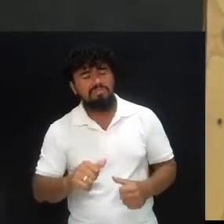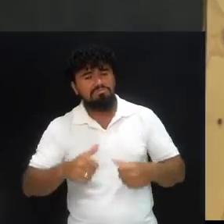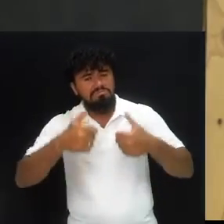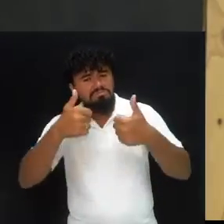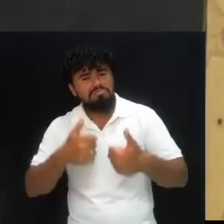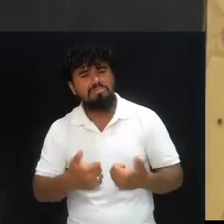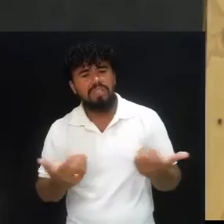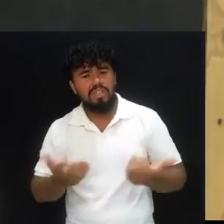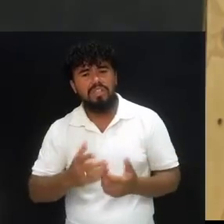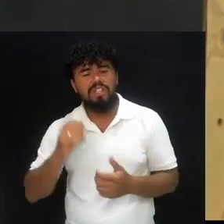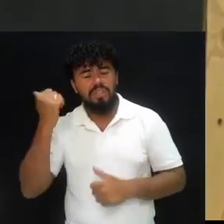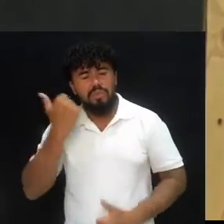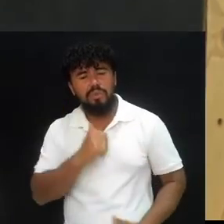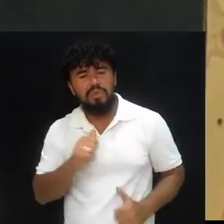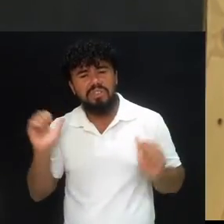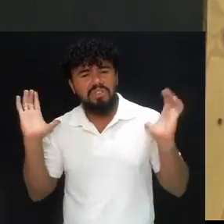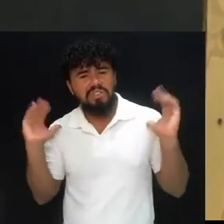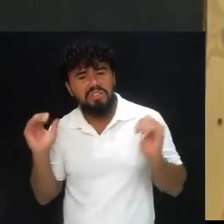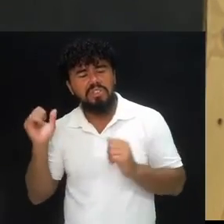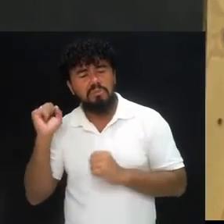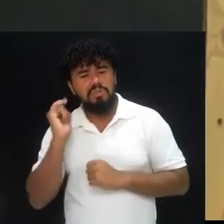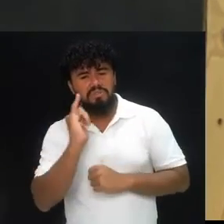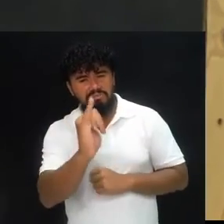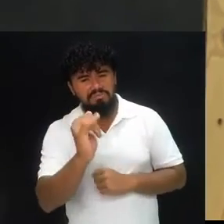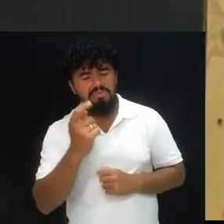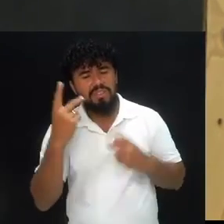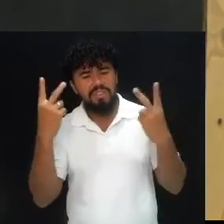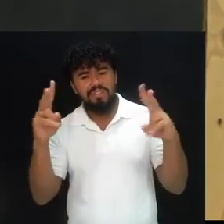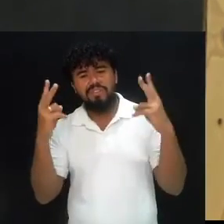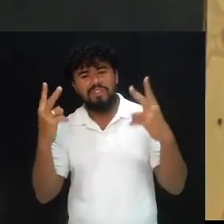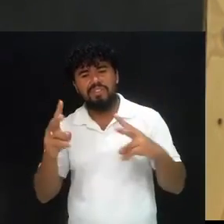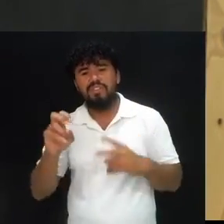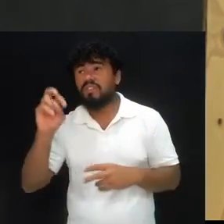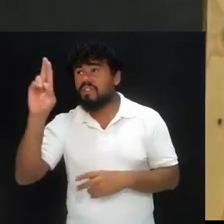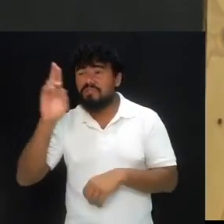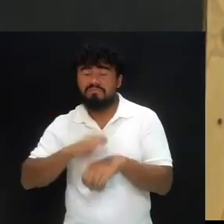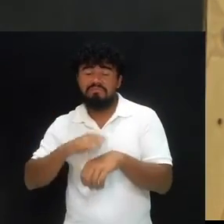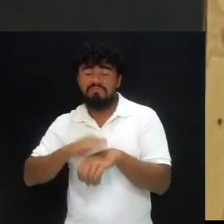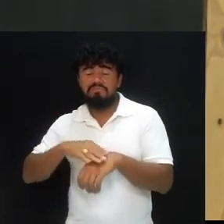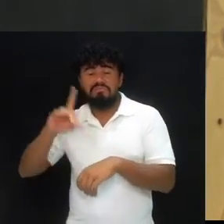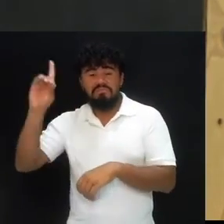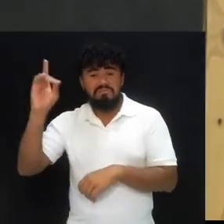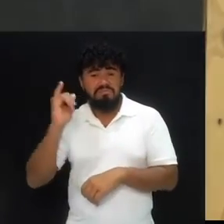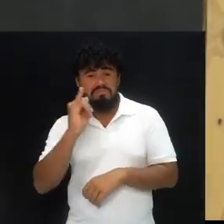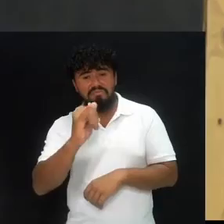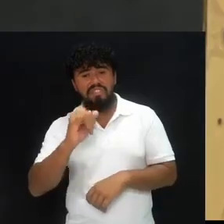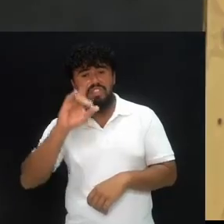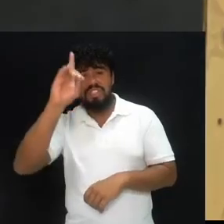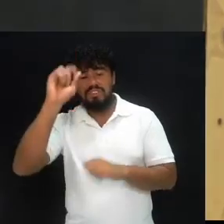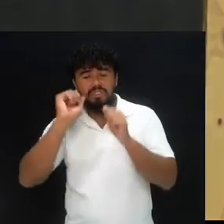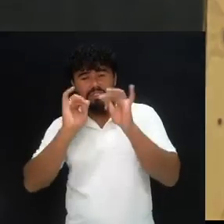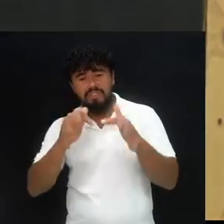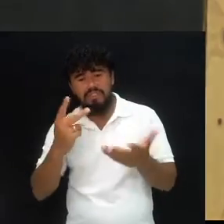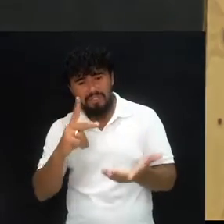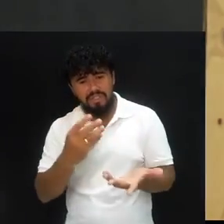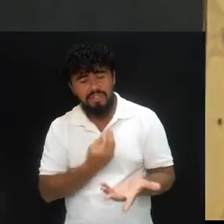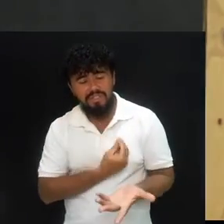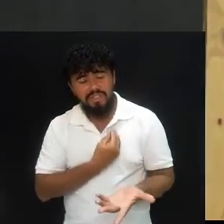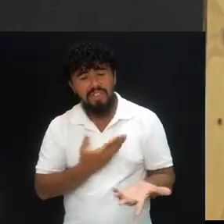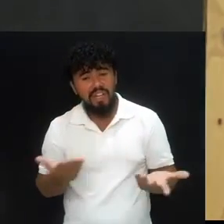Que o anjo do Senhor agora entre, trazendo mensagem de vitória, a mensagem que vem diretamente do céu, do coração de Deus para a sua vida.